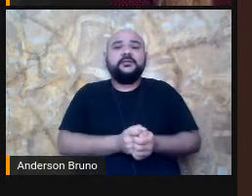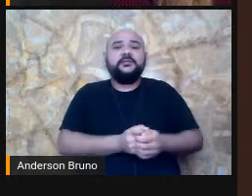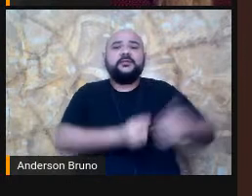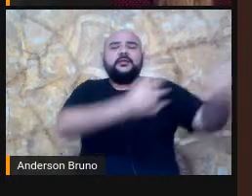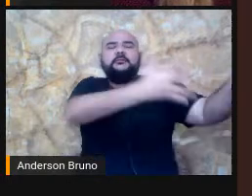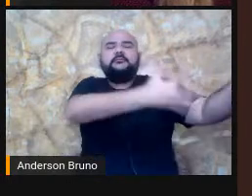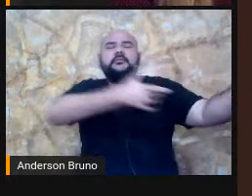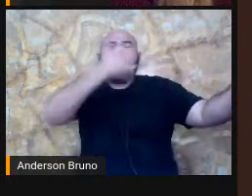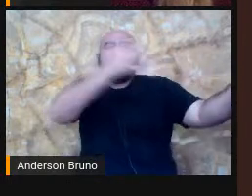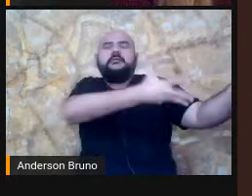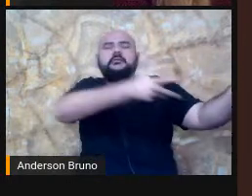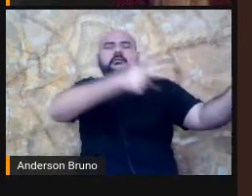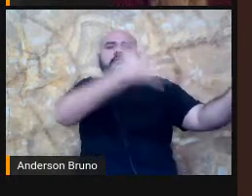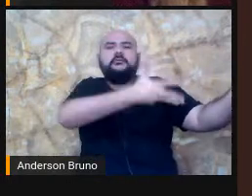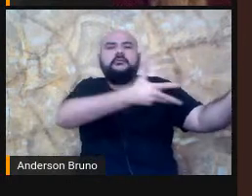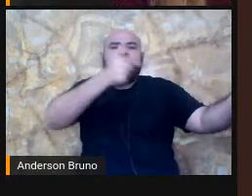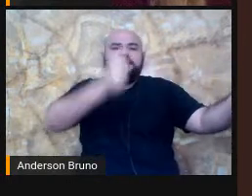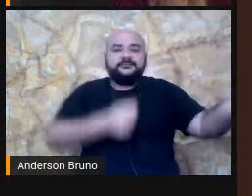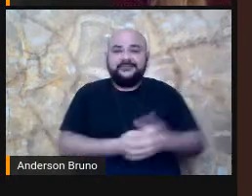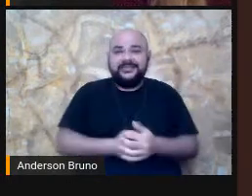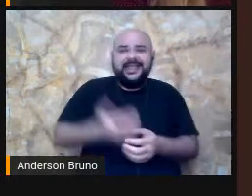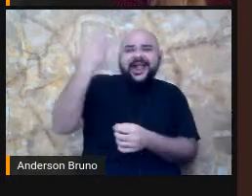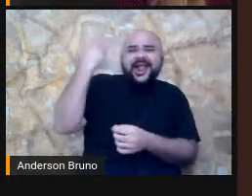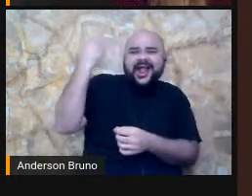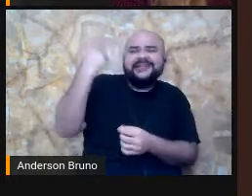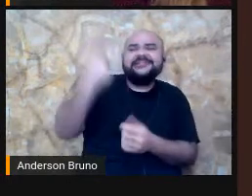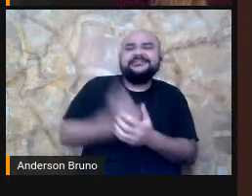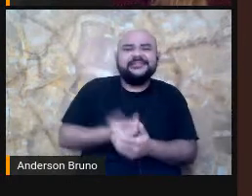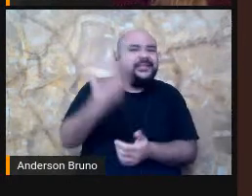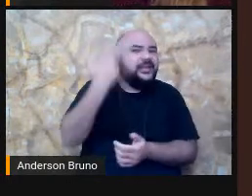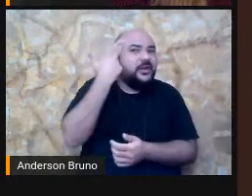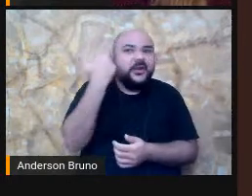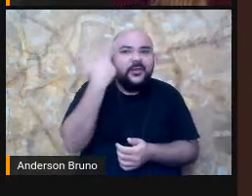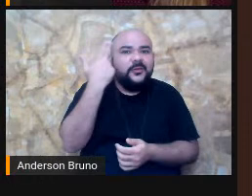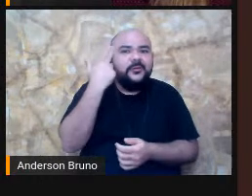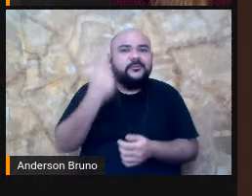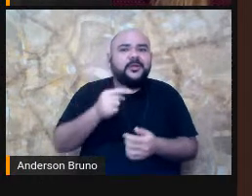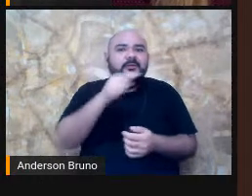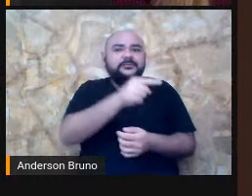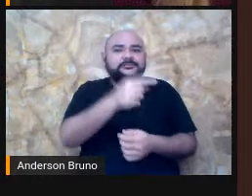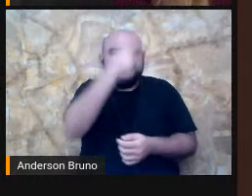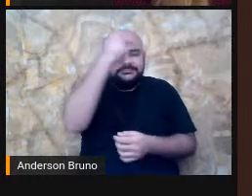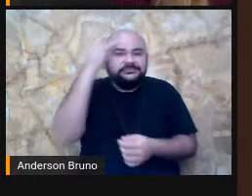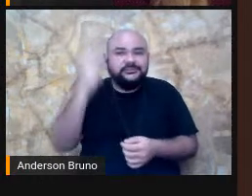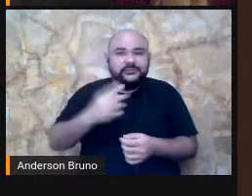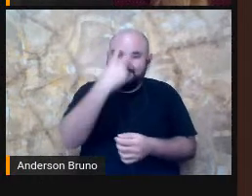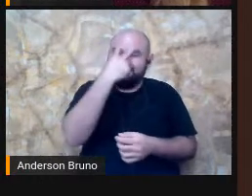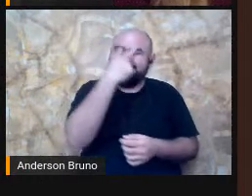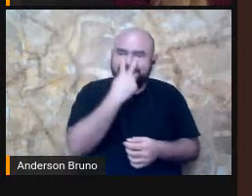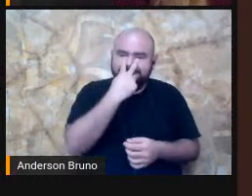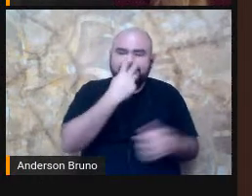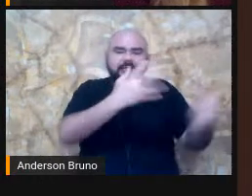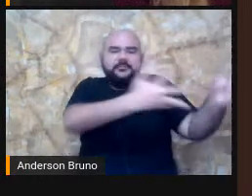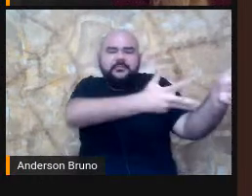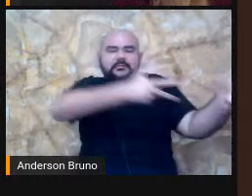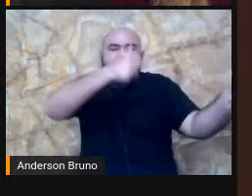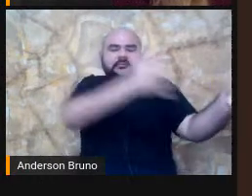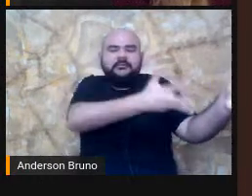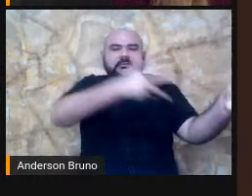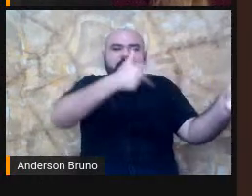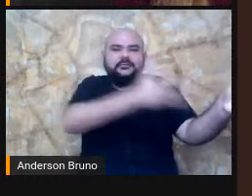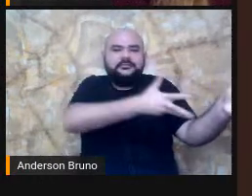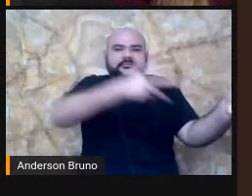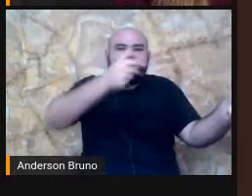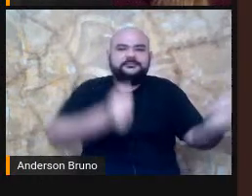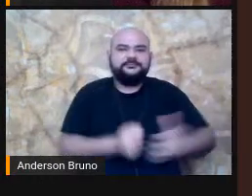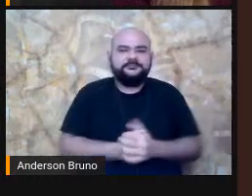cegos tocando instrumentos musicais. E eles nunca aparecem sozinhos na obra. Então, sempre tem uma pessoa junto, que é a